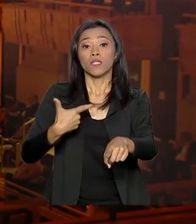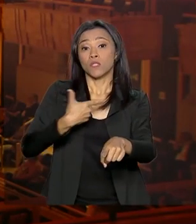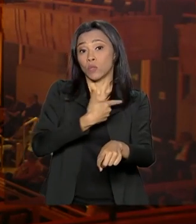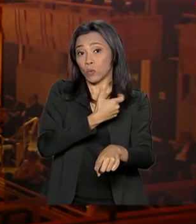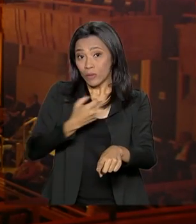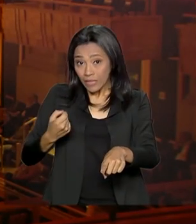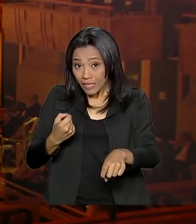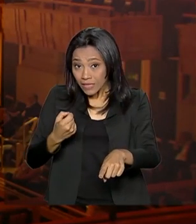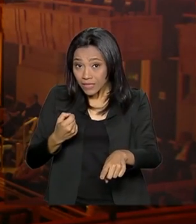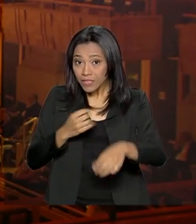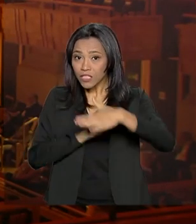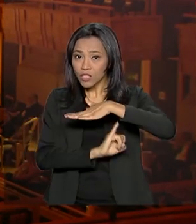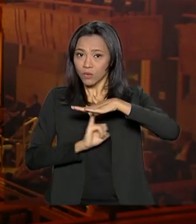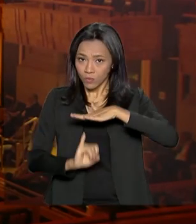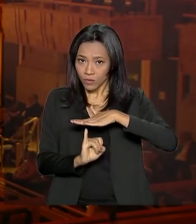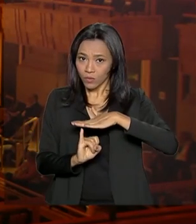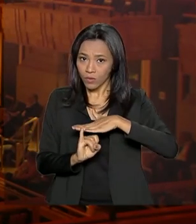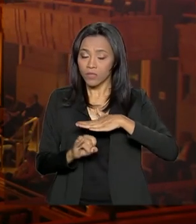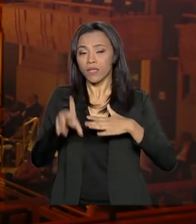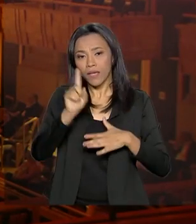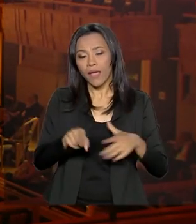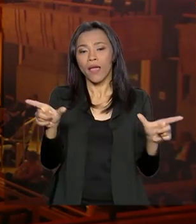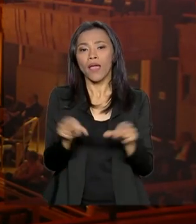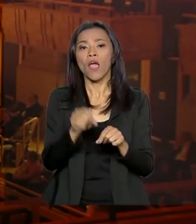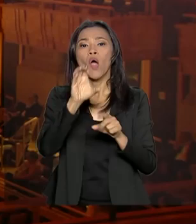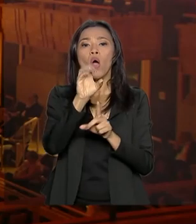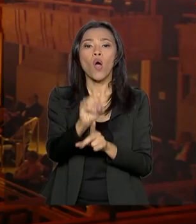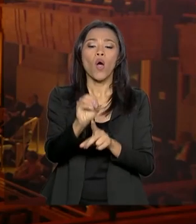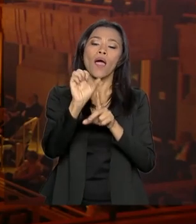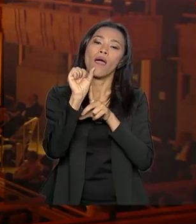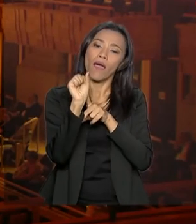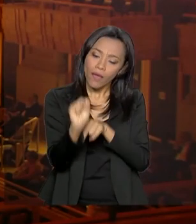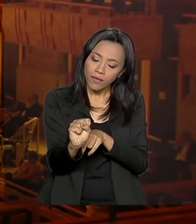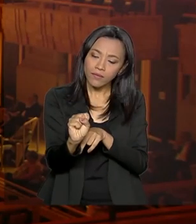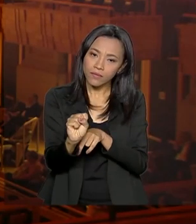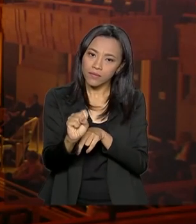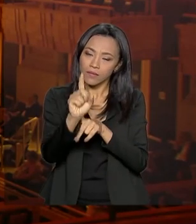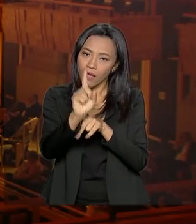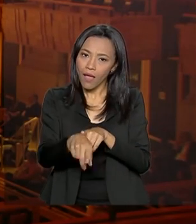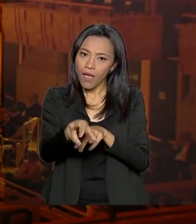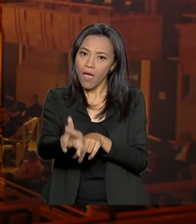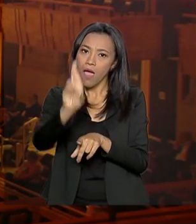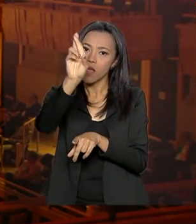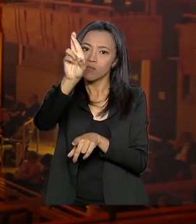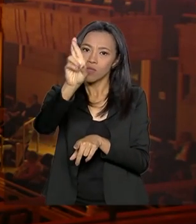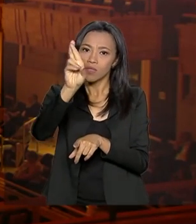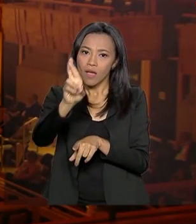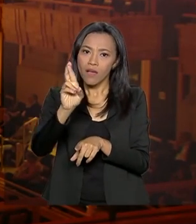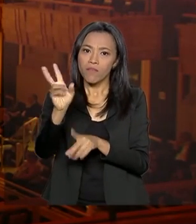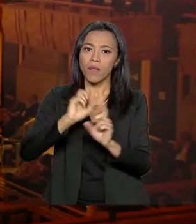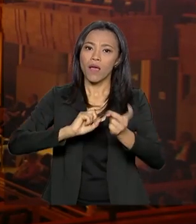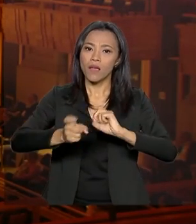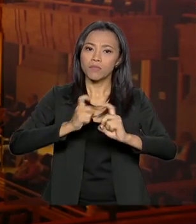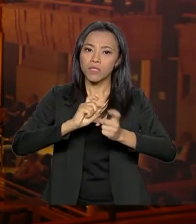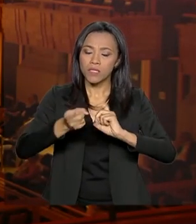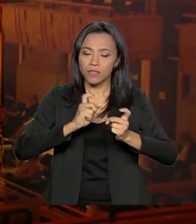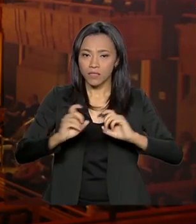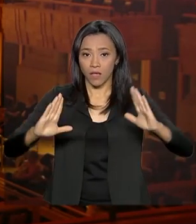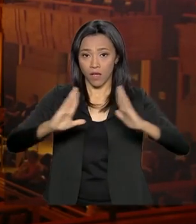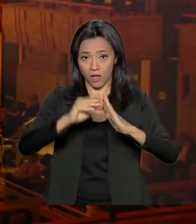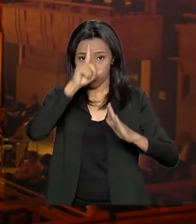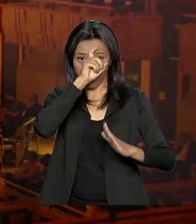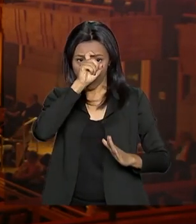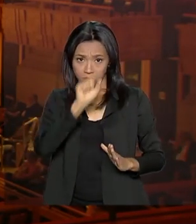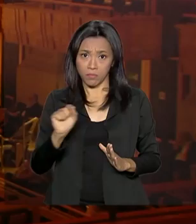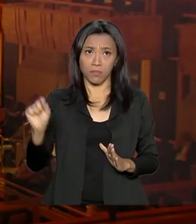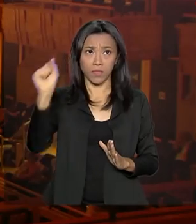entidades, conhecidas como OS, Organizações Sociais, são responsáveis pela gestão de hospitais e